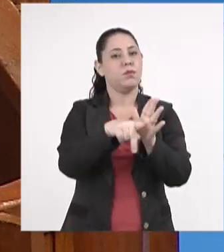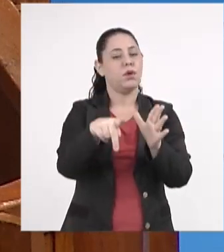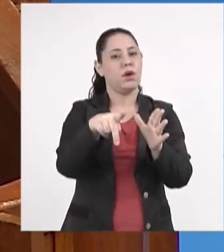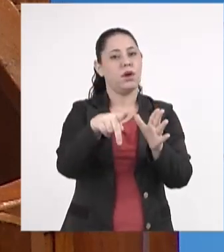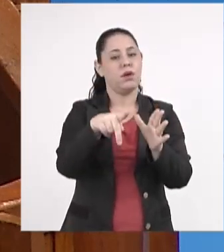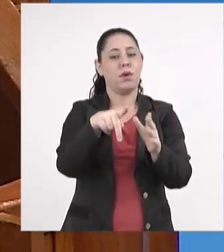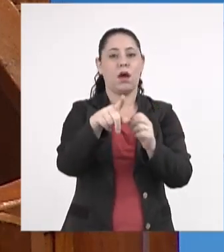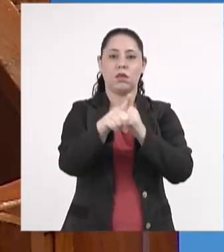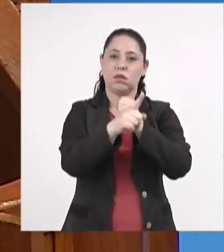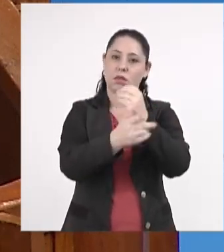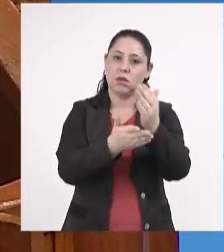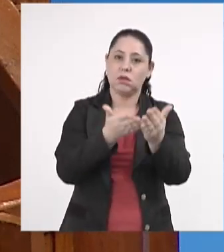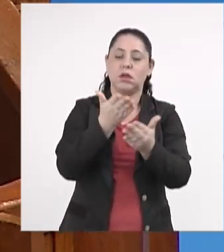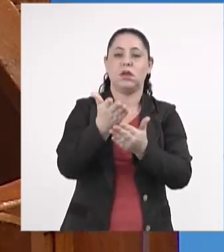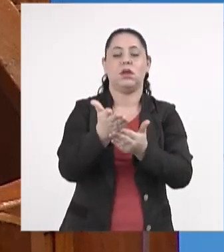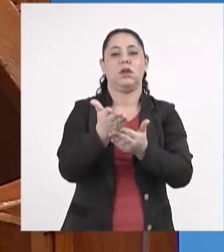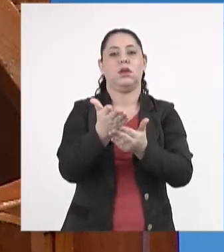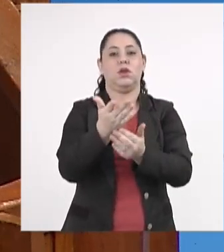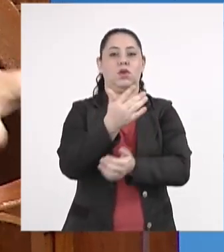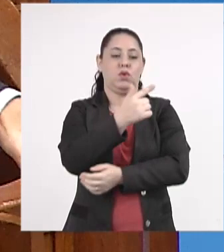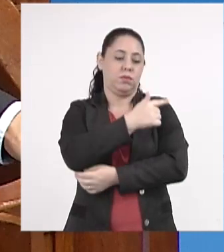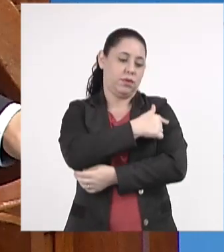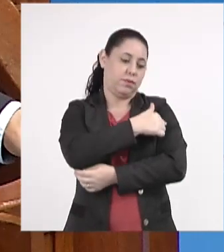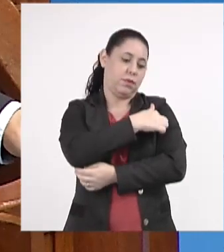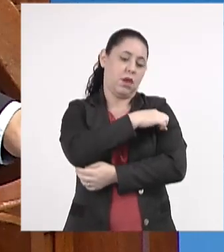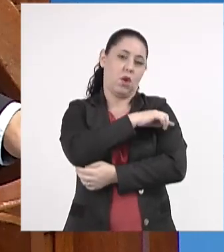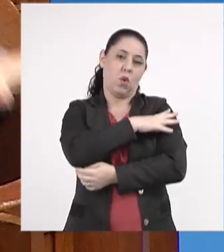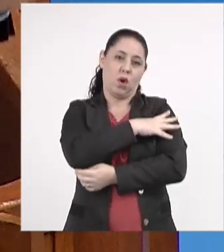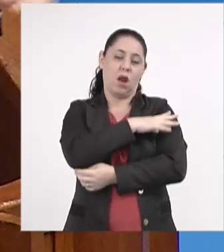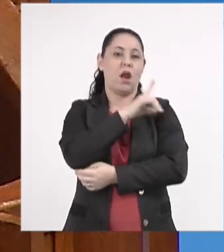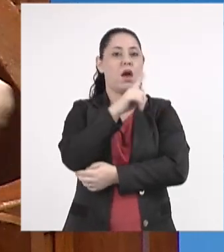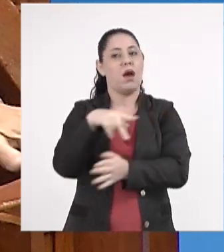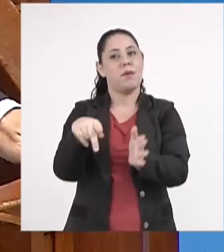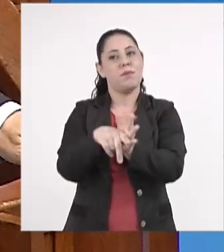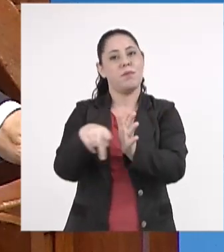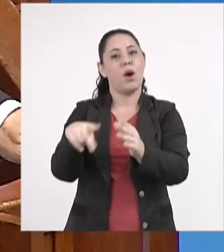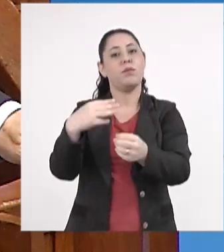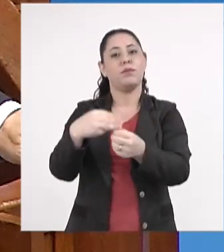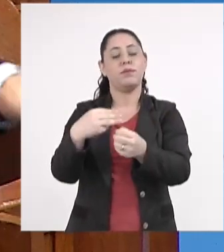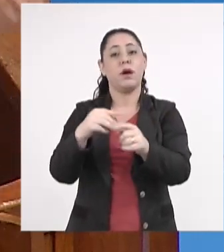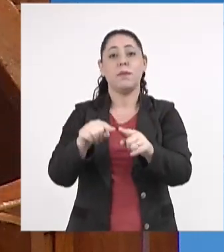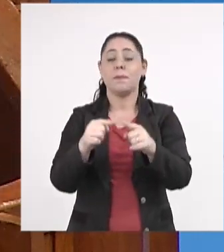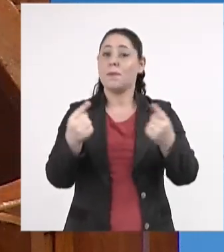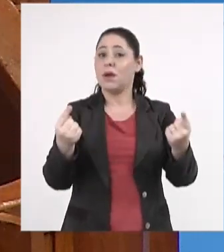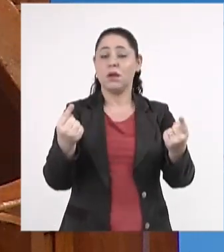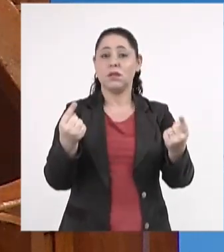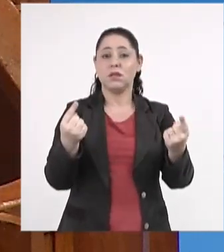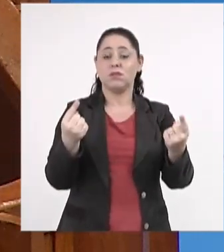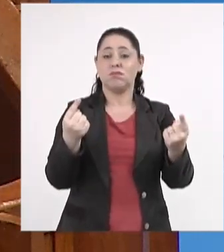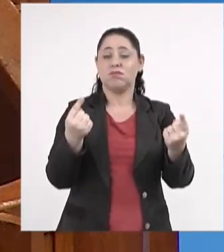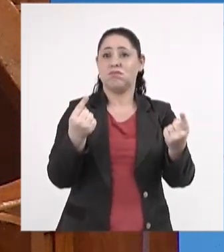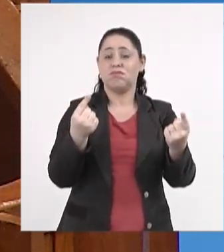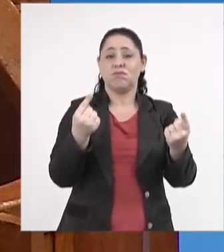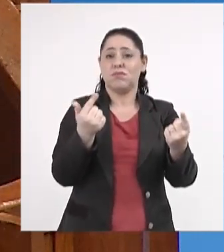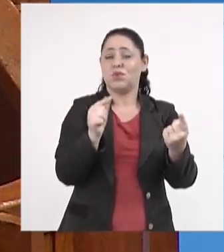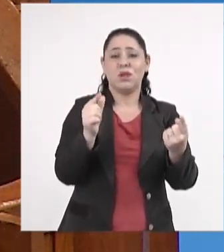atender o ensino fundamental é do município, mas não é